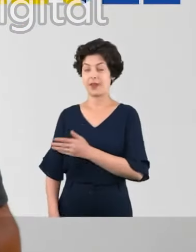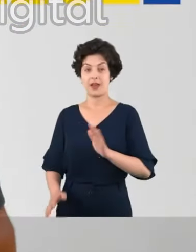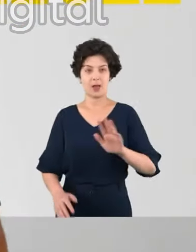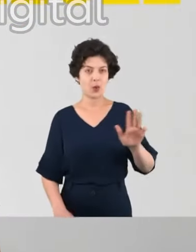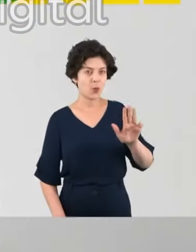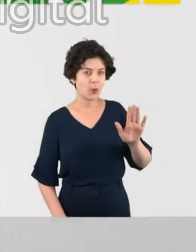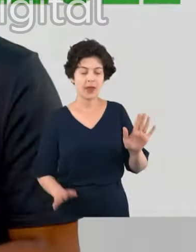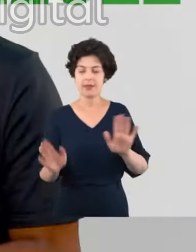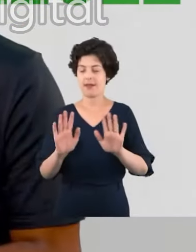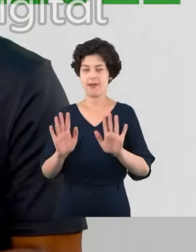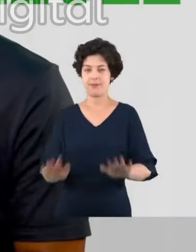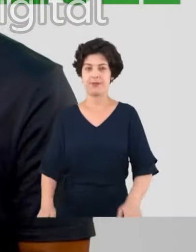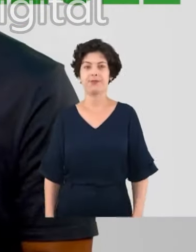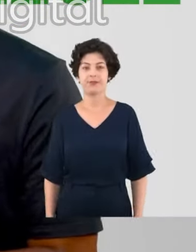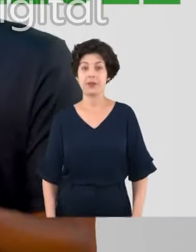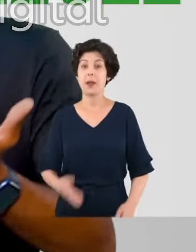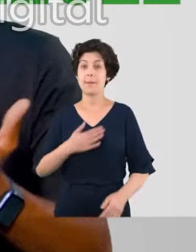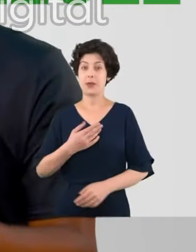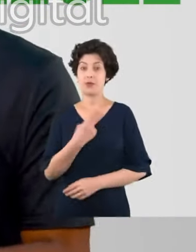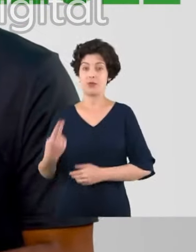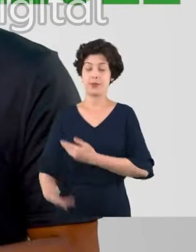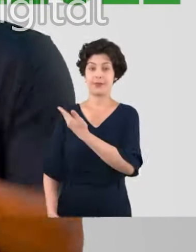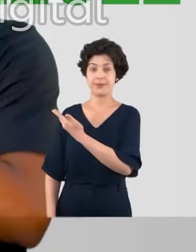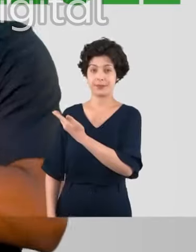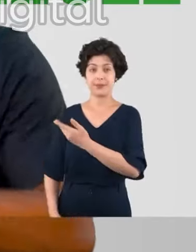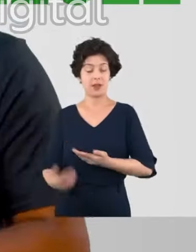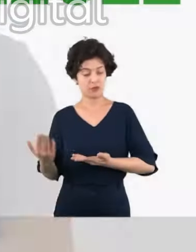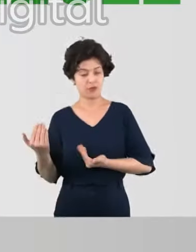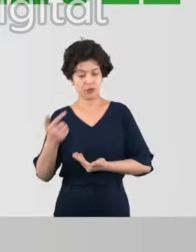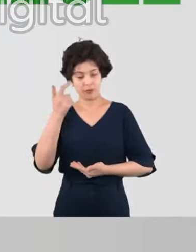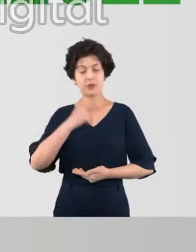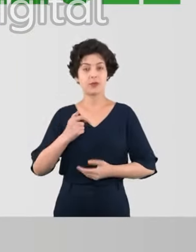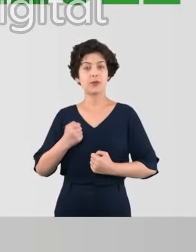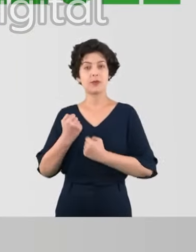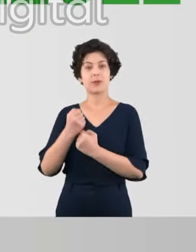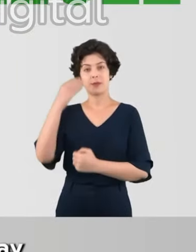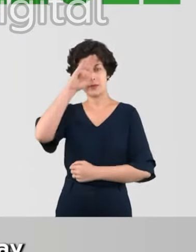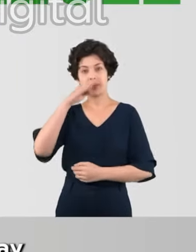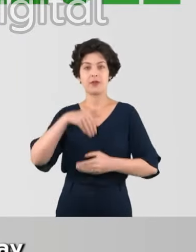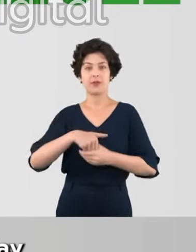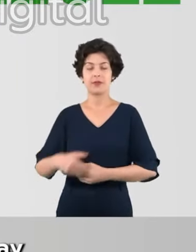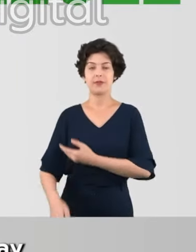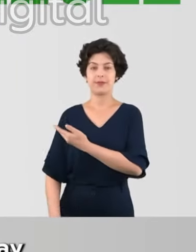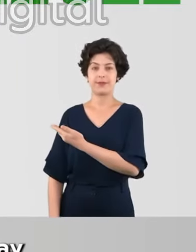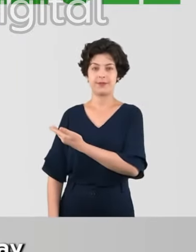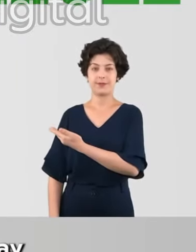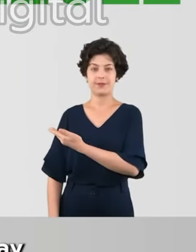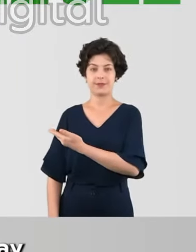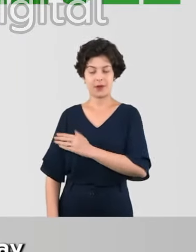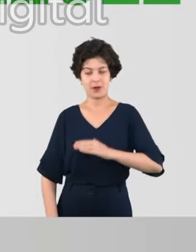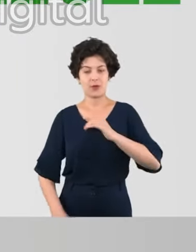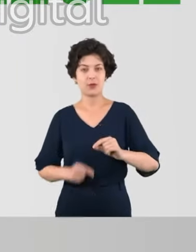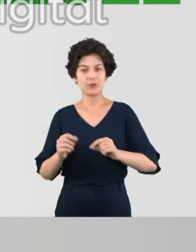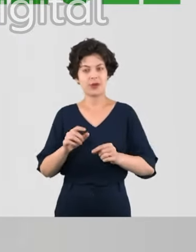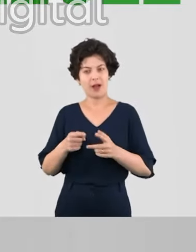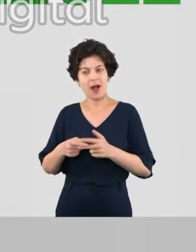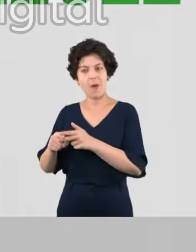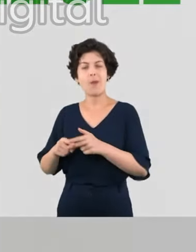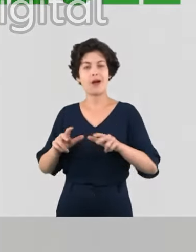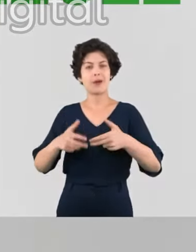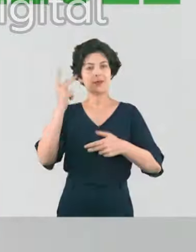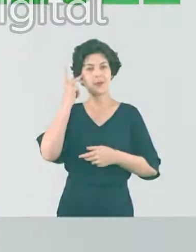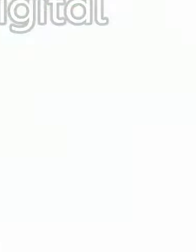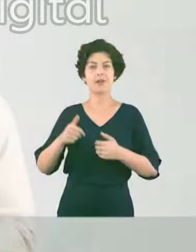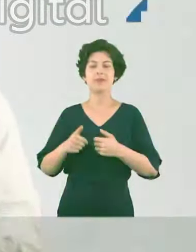Não vote em branco. Vote em branco, sim. Ah, tá. Nesse pode. Contra as cotas raciais. Continuando o trabalho de Fernando Holliday. Vote Lucas Pavanato,